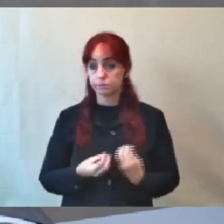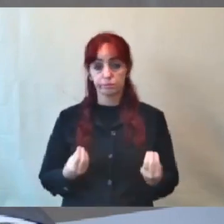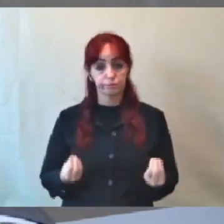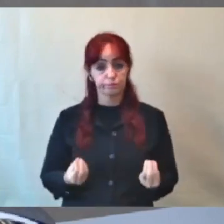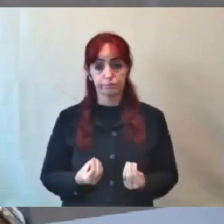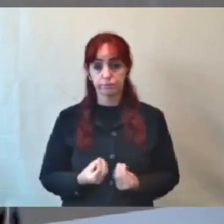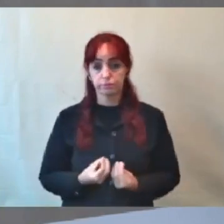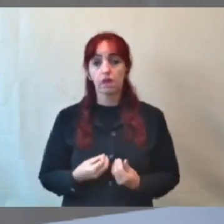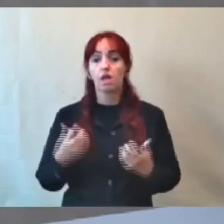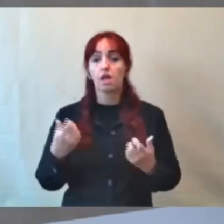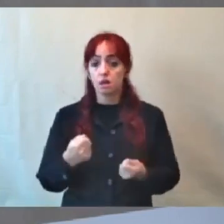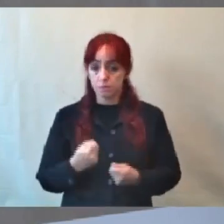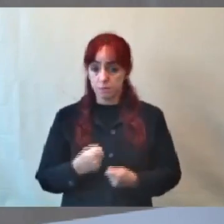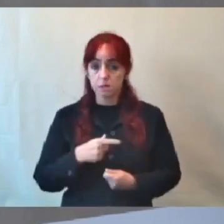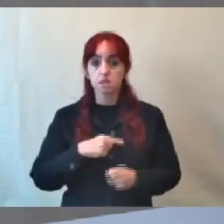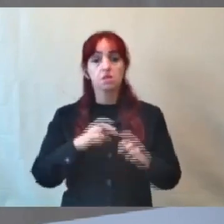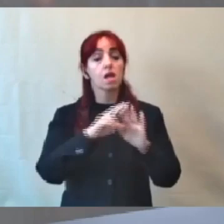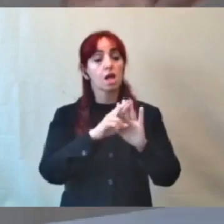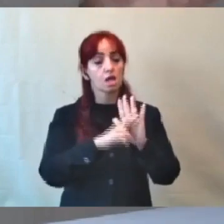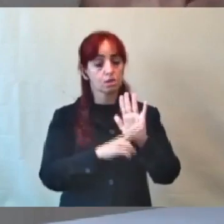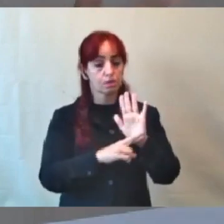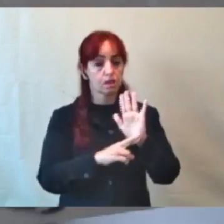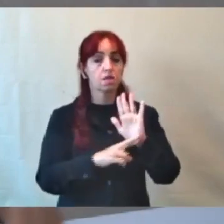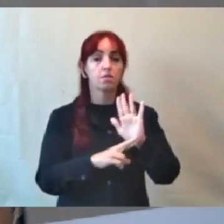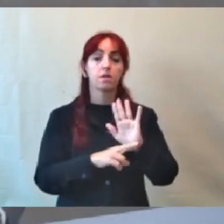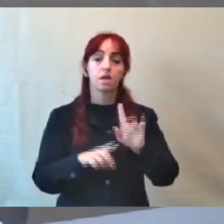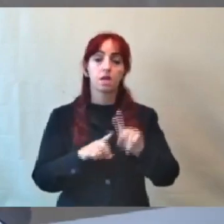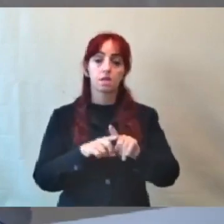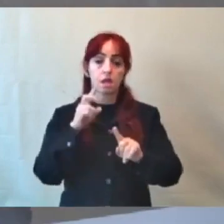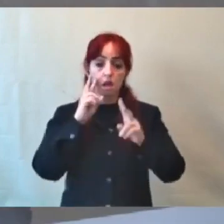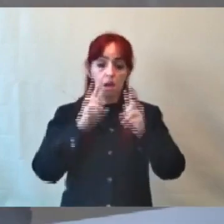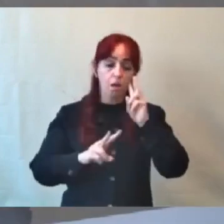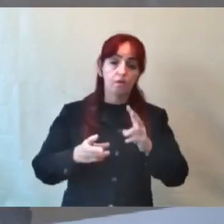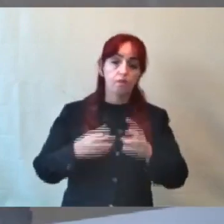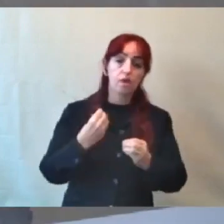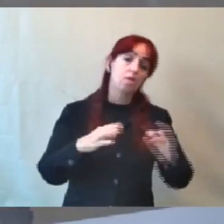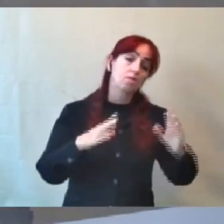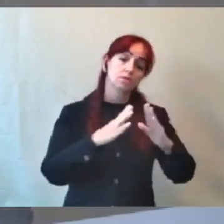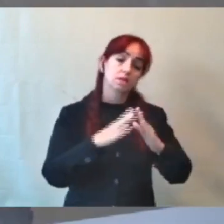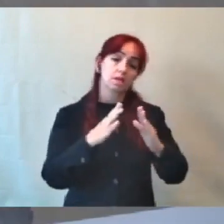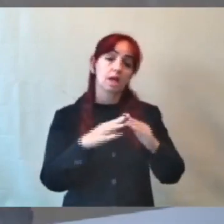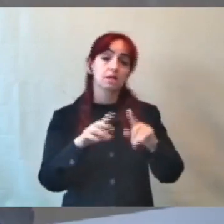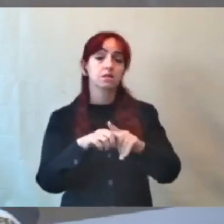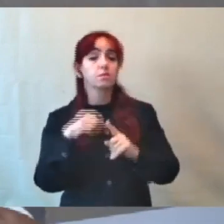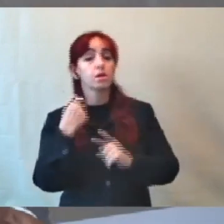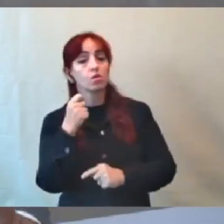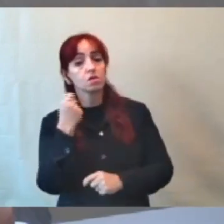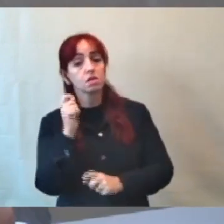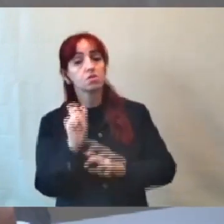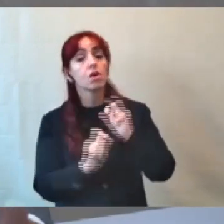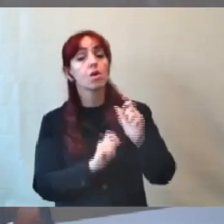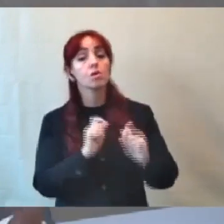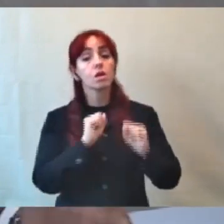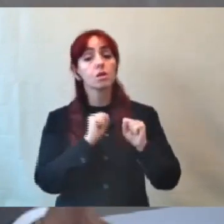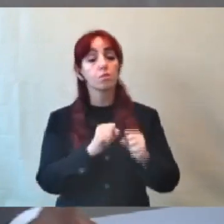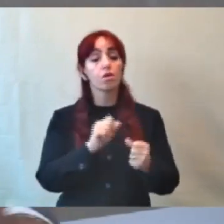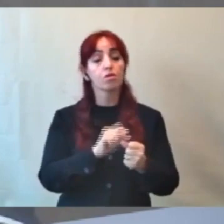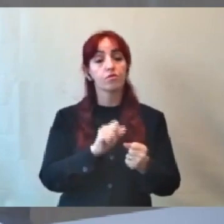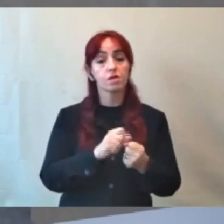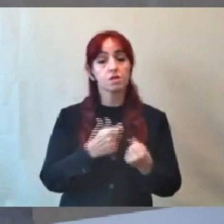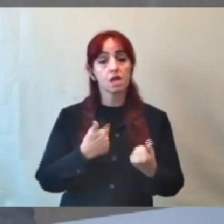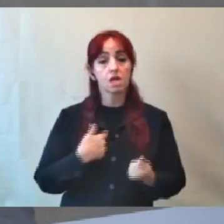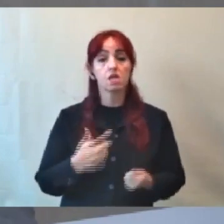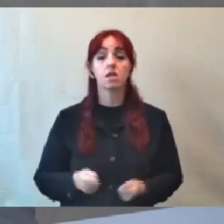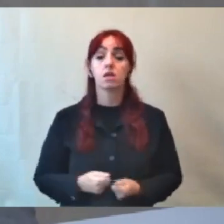que procurar regimentalmente, ver nessa casa, ver com a nossa assessora, o que a gente pode fazer. E eu sou a favor de, novamente,